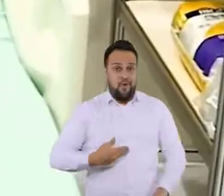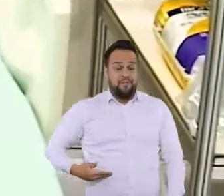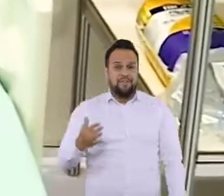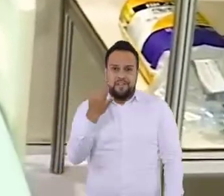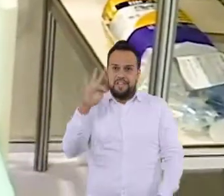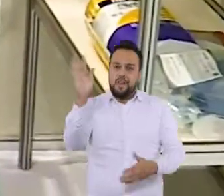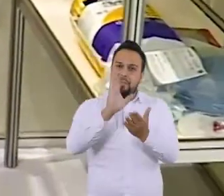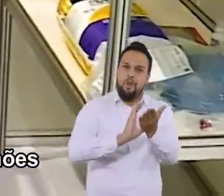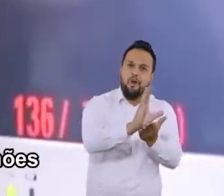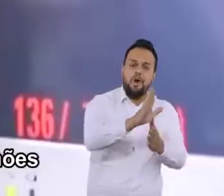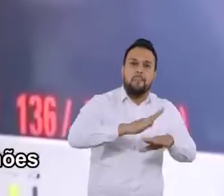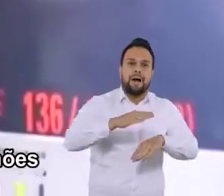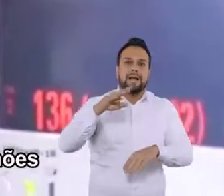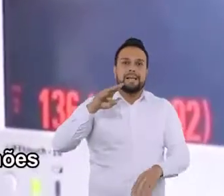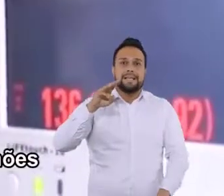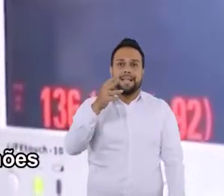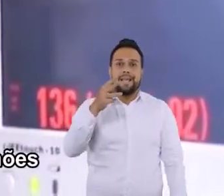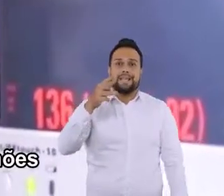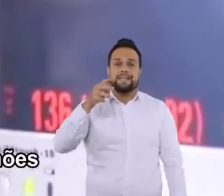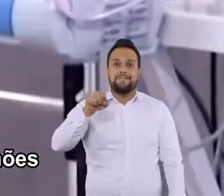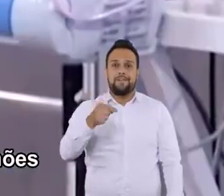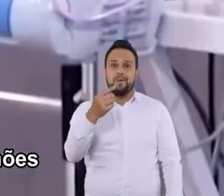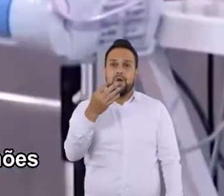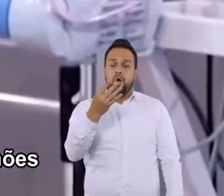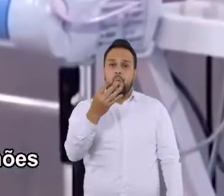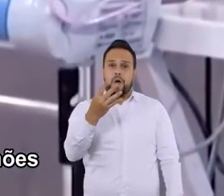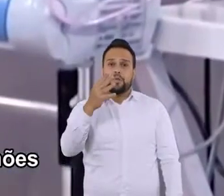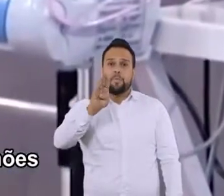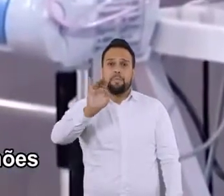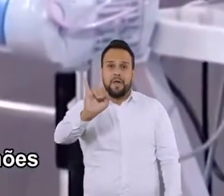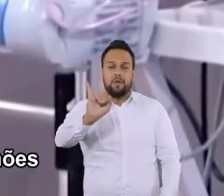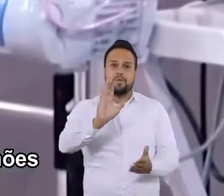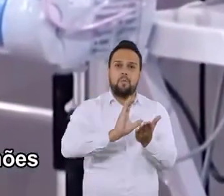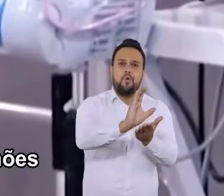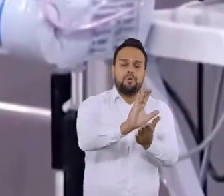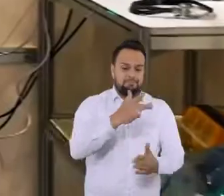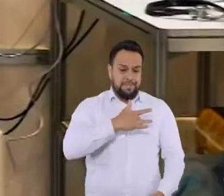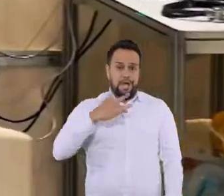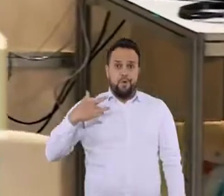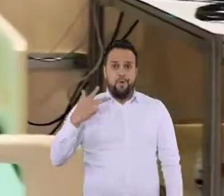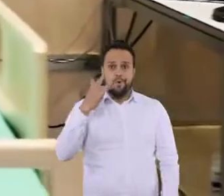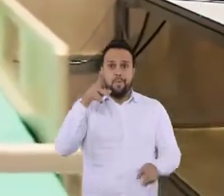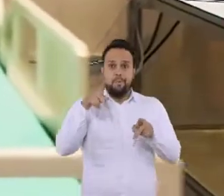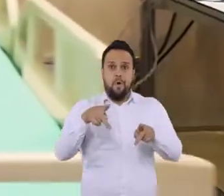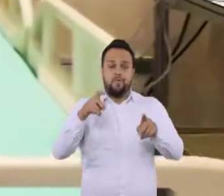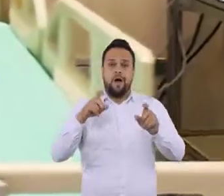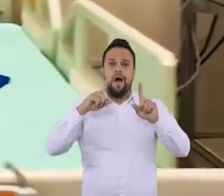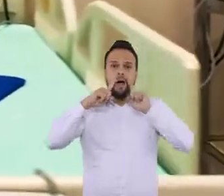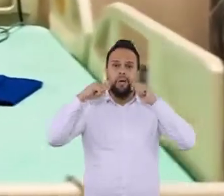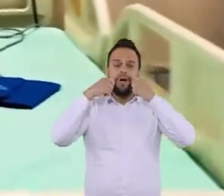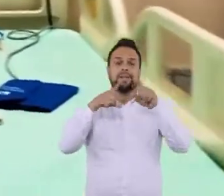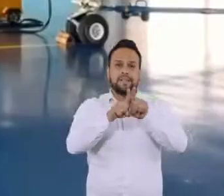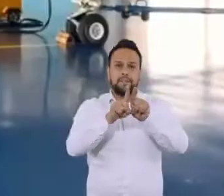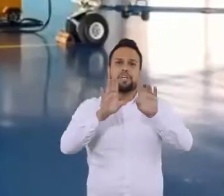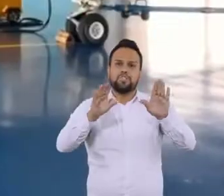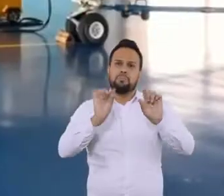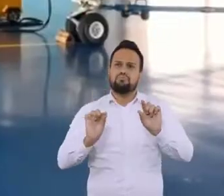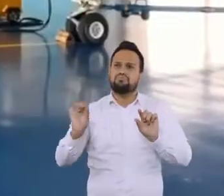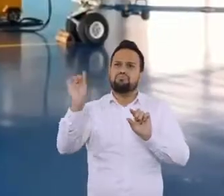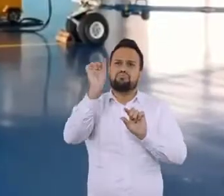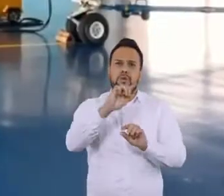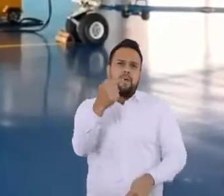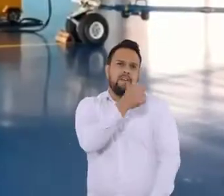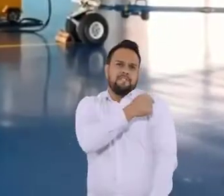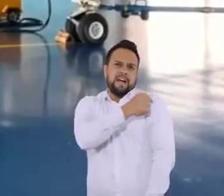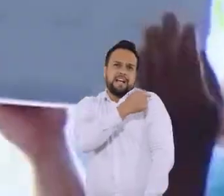No combate à Covid-19, o governo federal enviou mais de 3,4 bilhões para investir na saúde dos alagoanos. E